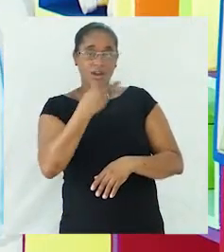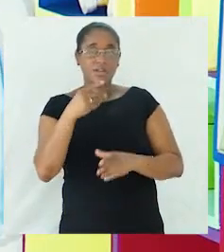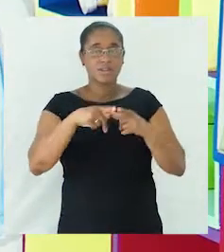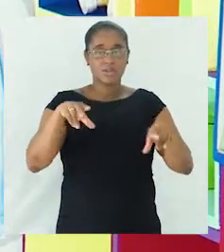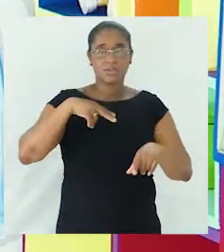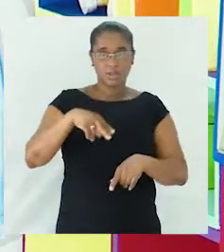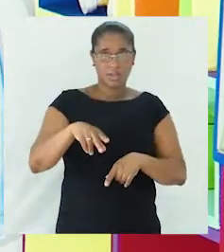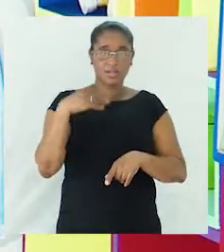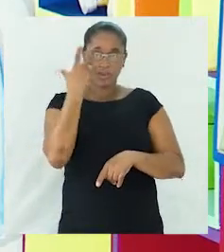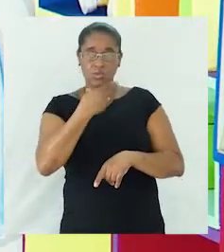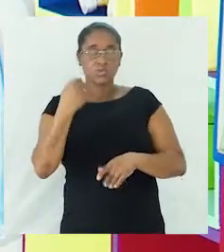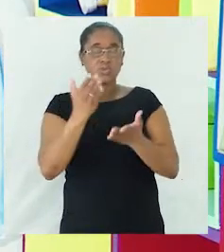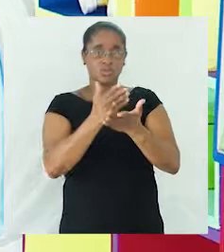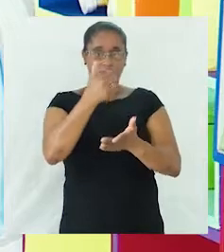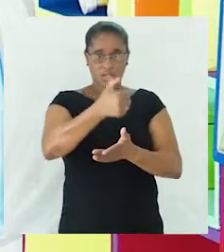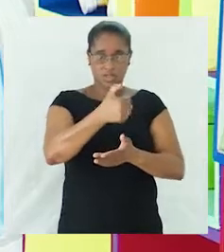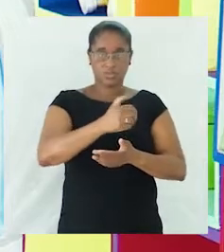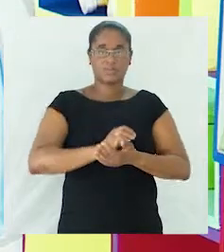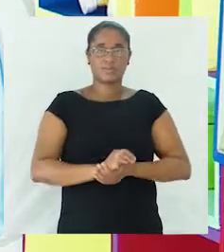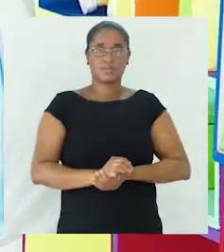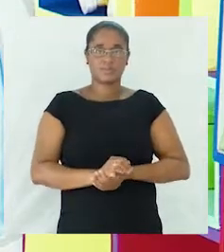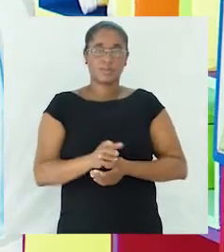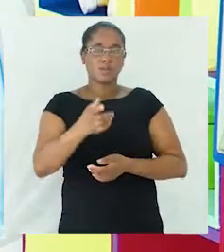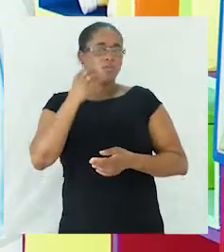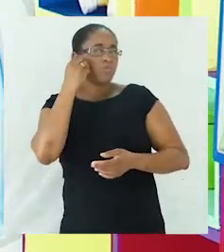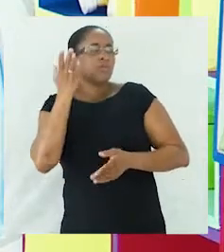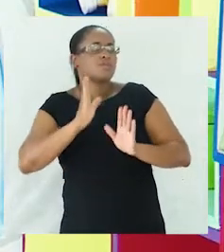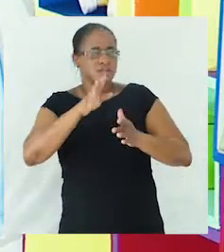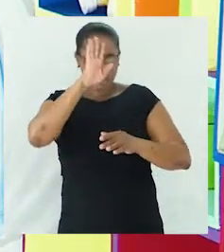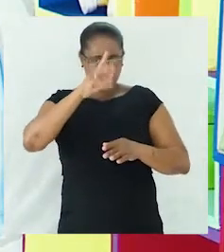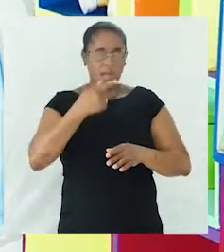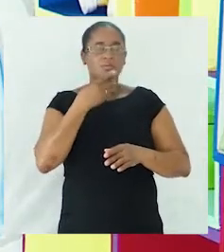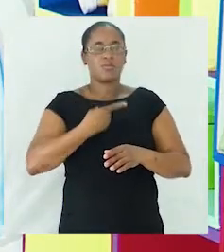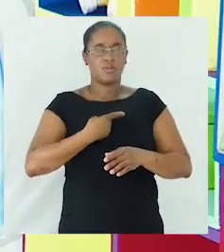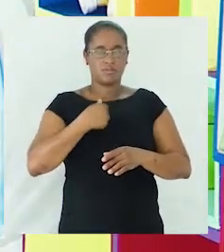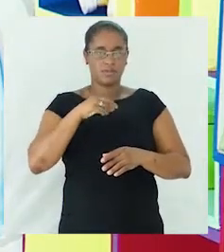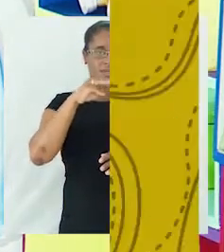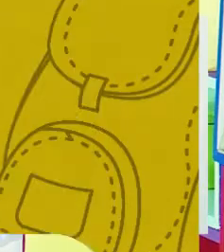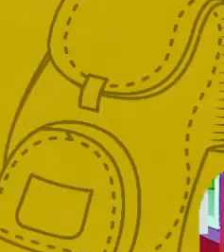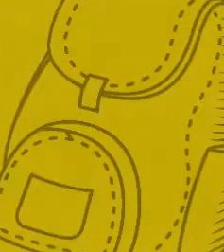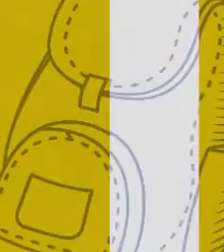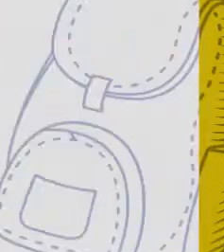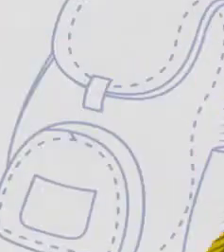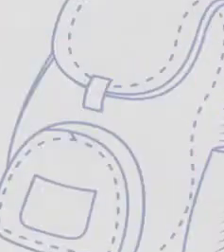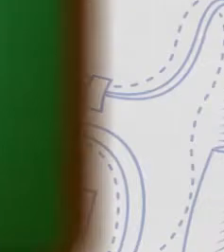para os alunos do quinto ano de escolaridade. Como já sabem, o meu nome é Idneida Monteiro.